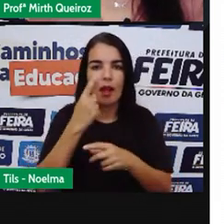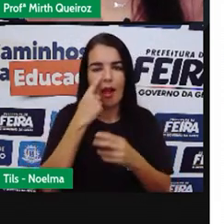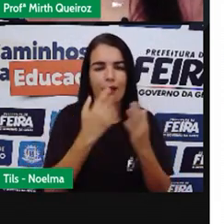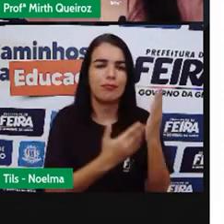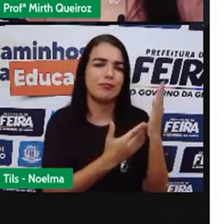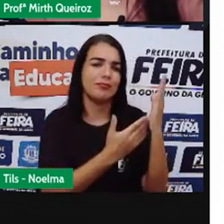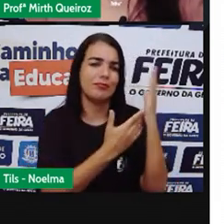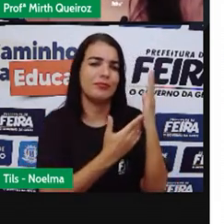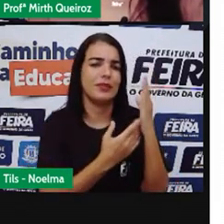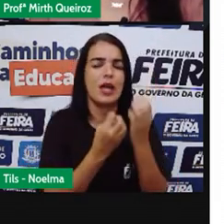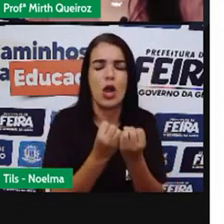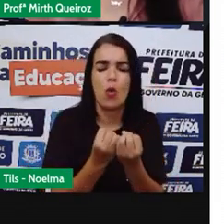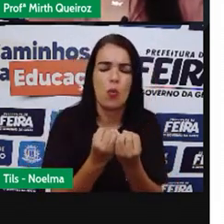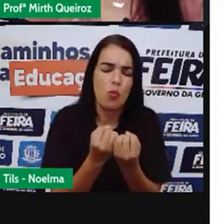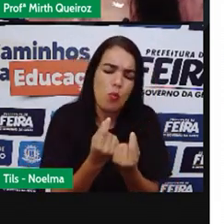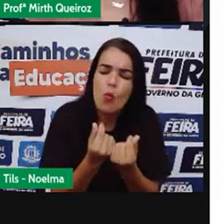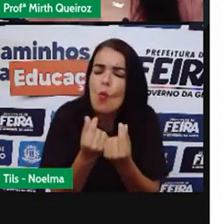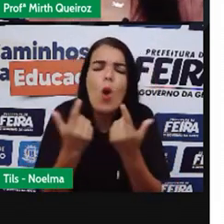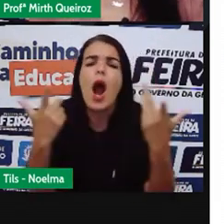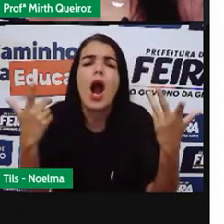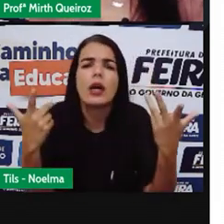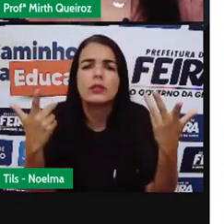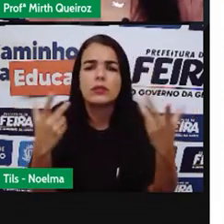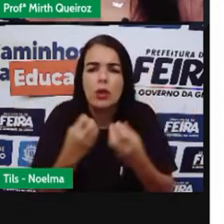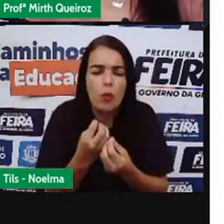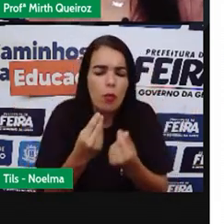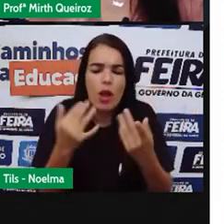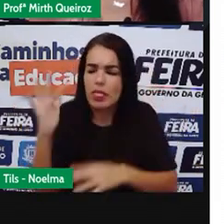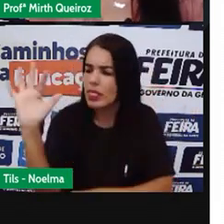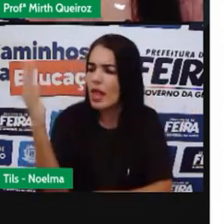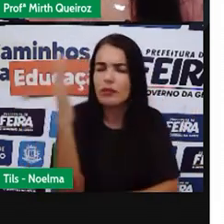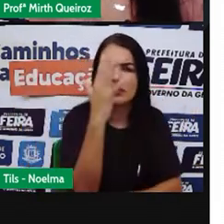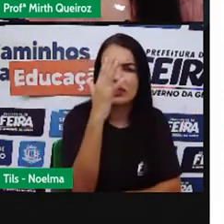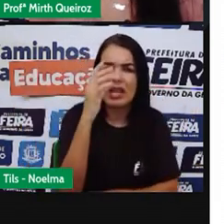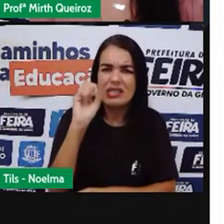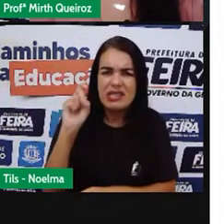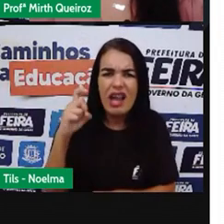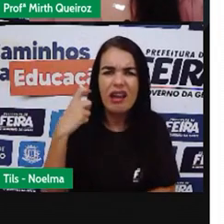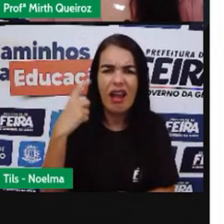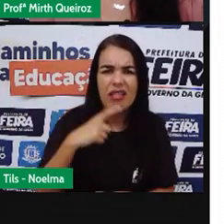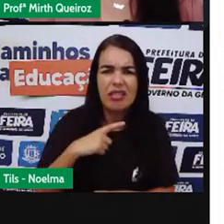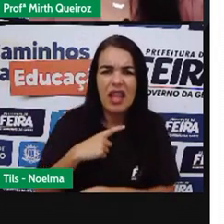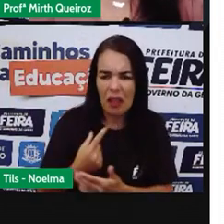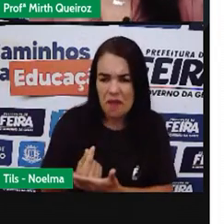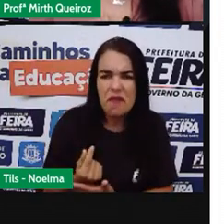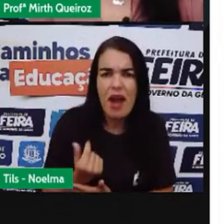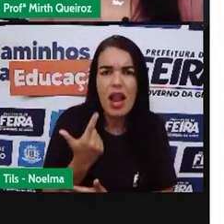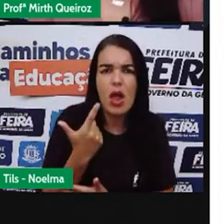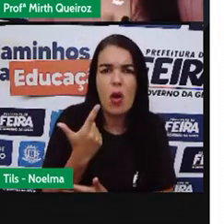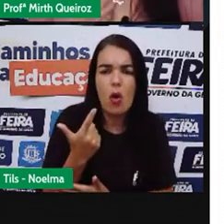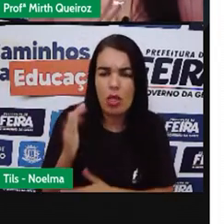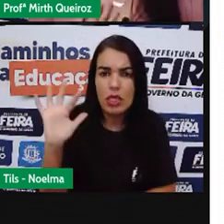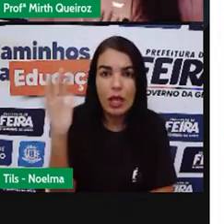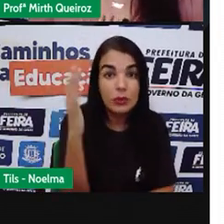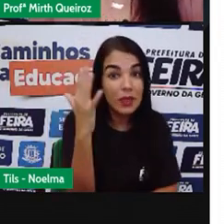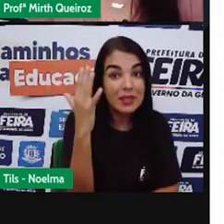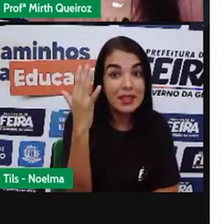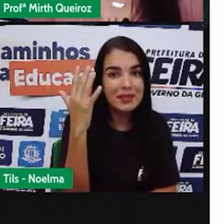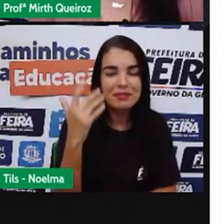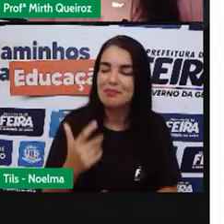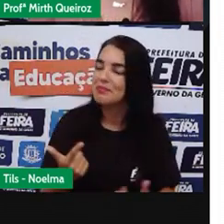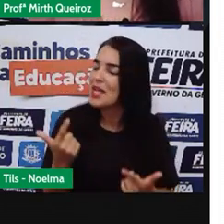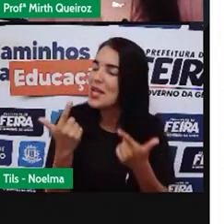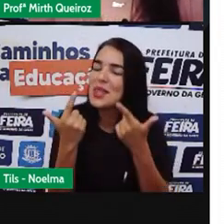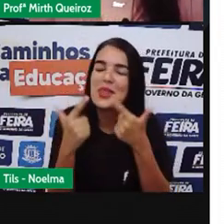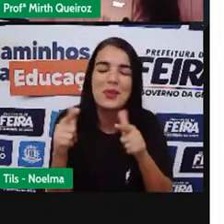natureza? Será que a gente poderia Quantificar o valor da natureza? Dar um valor para a natureza? A natureza não tem como